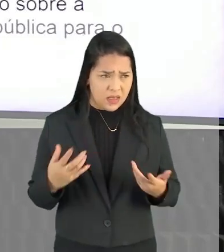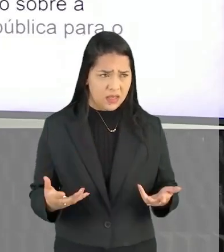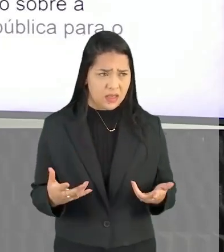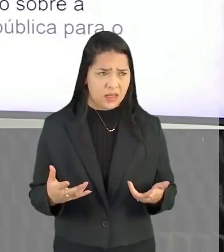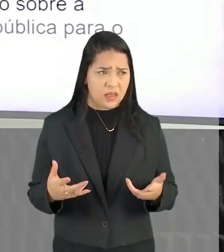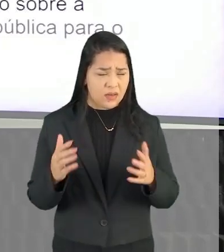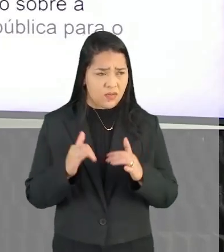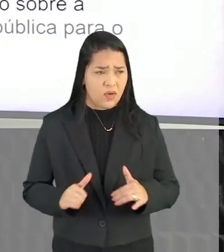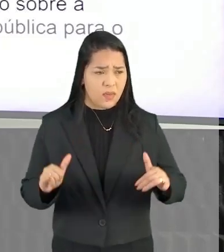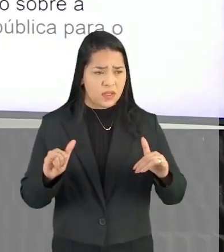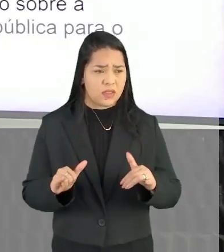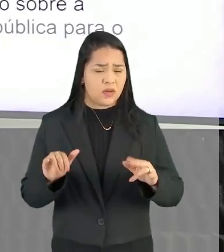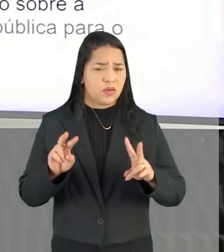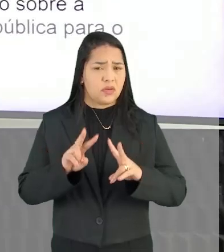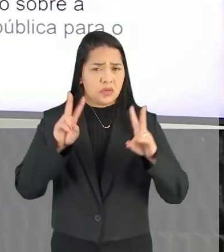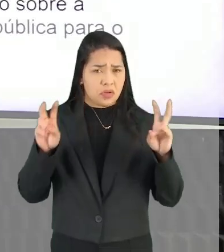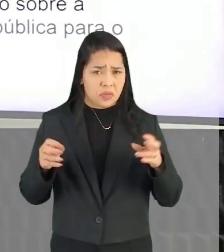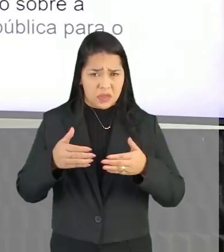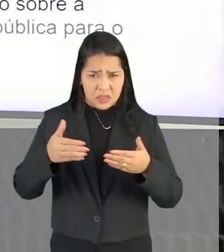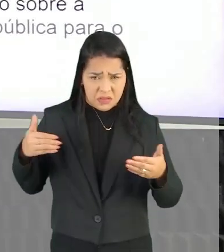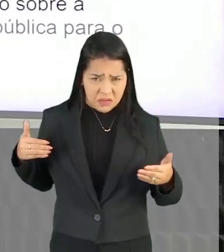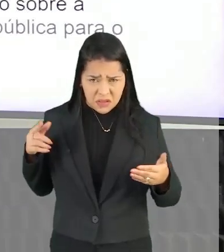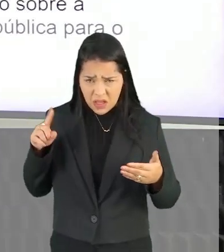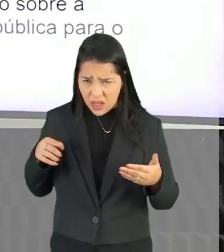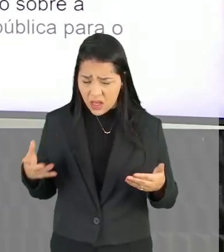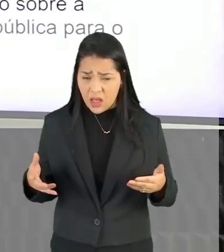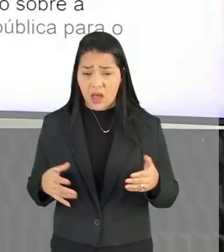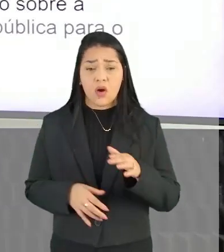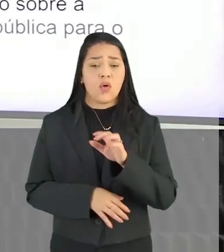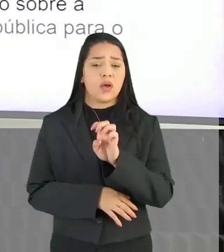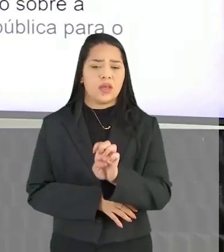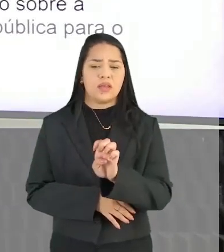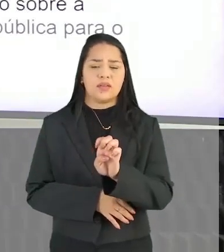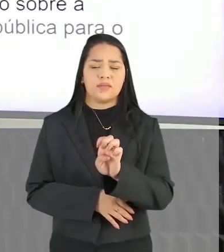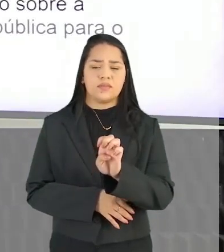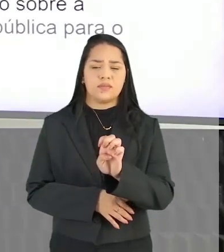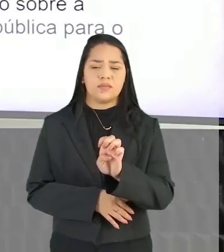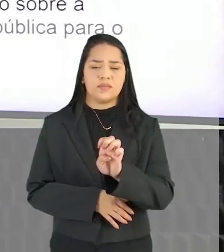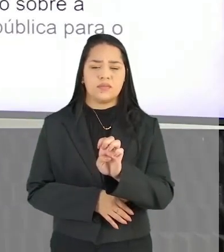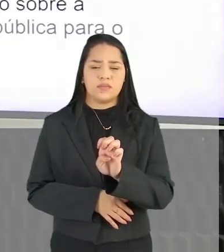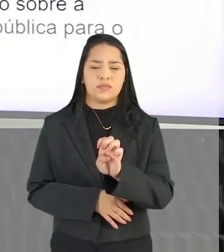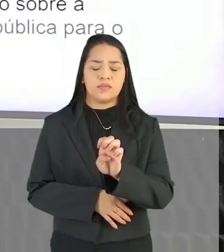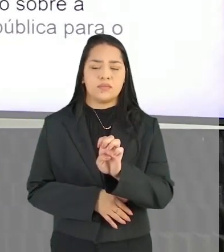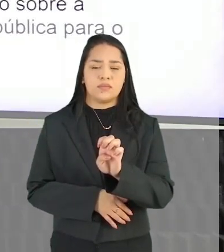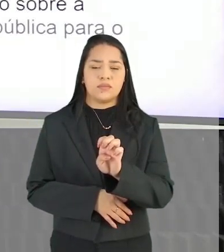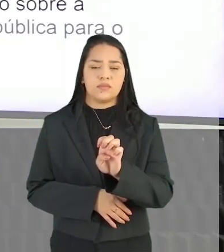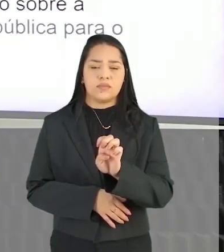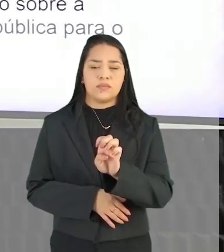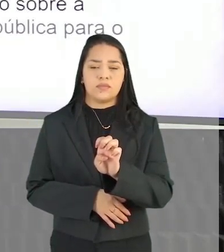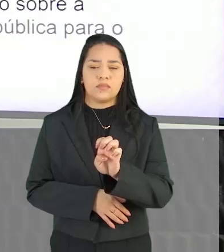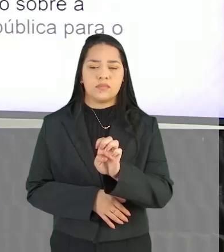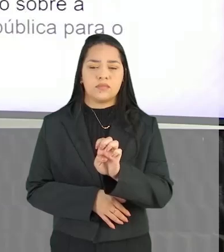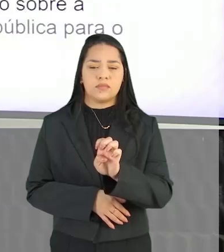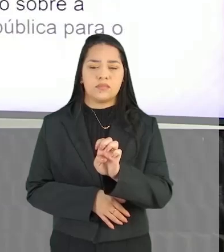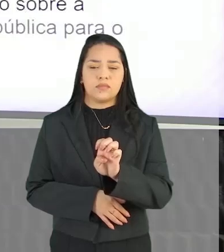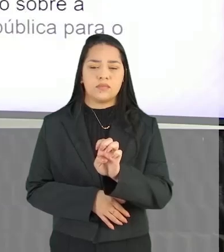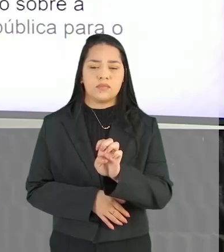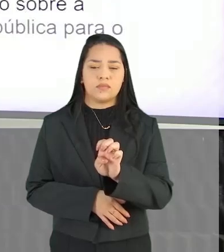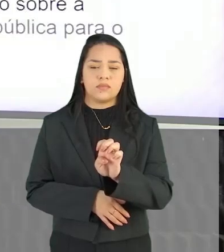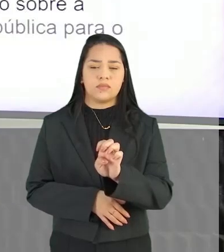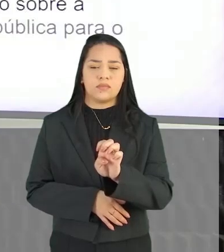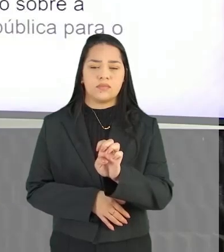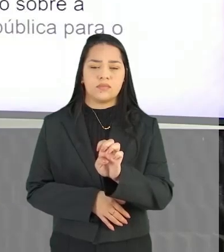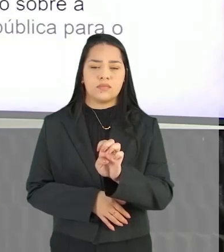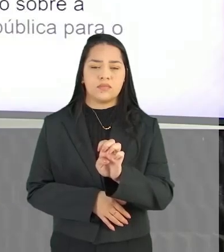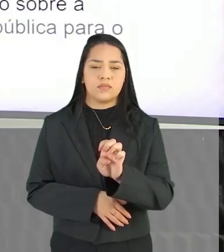Informar o setor público Sobre esse retrocesso Ou letra E Chamar a atenção Da população Sobre a qualidade Do serviço